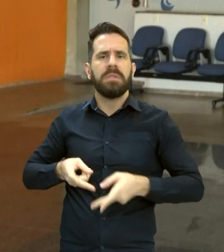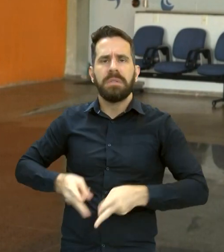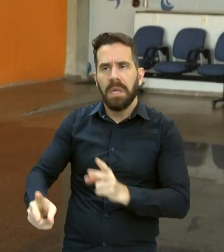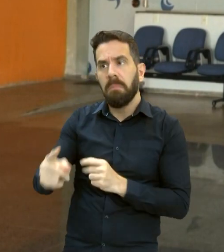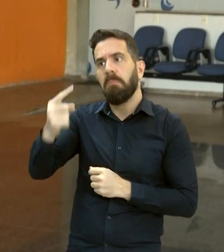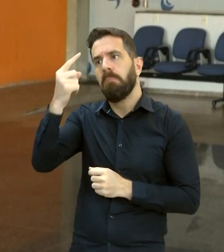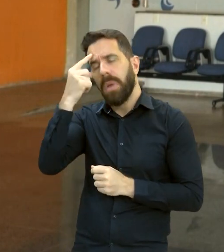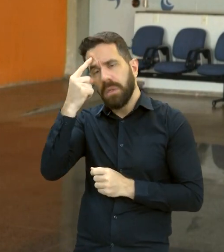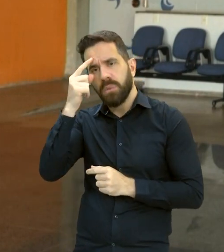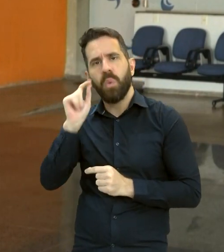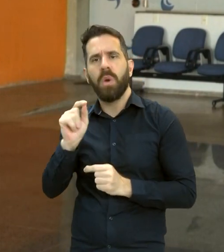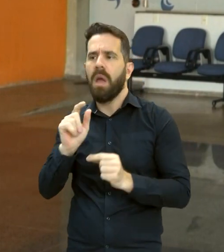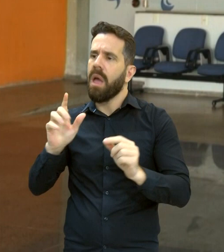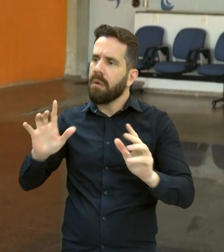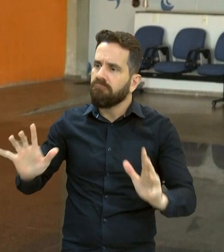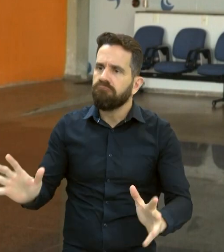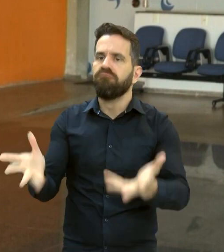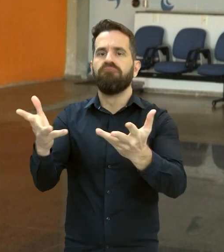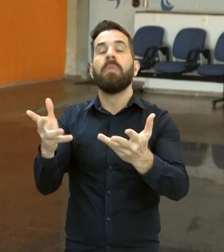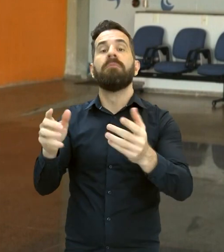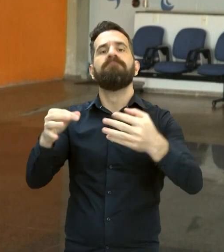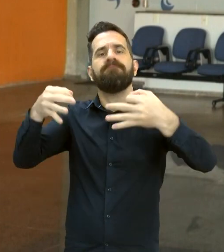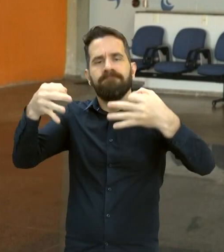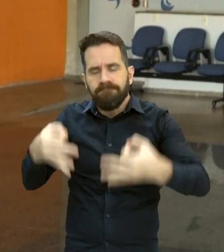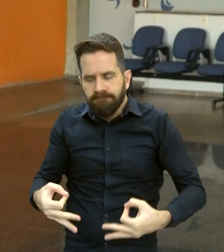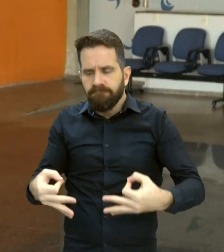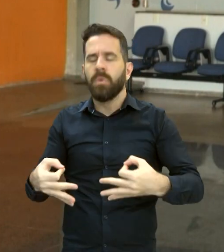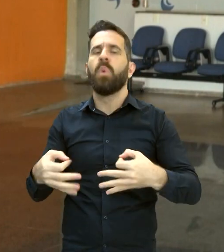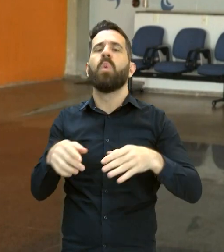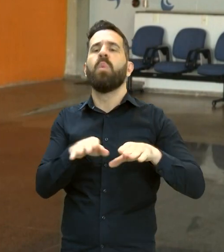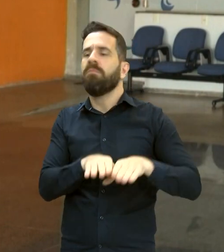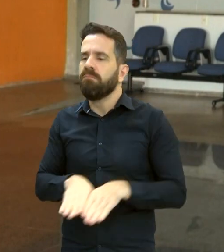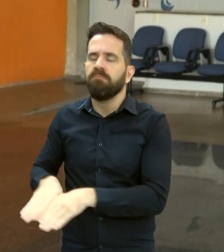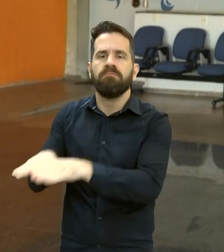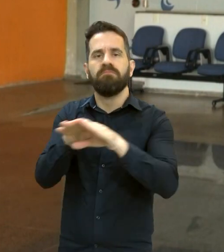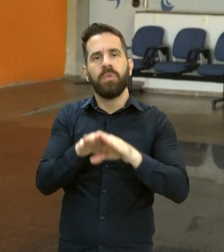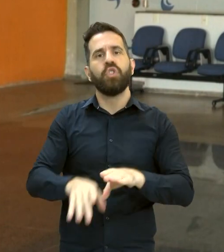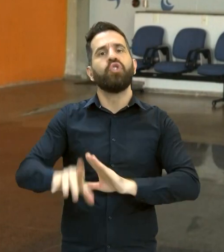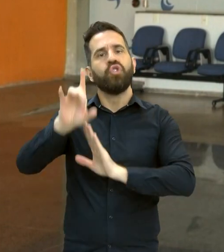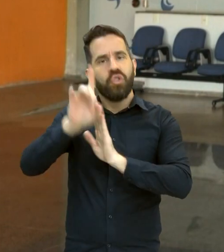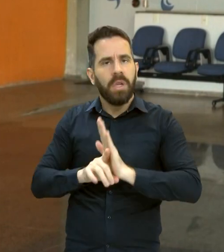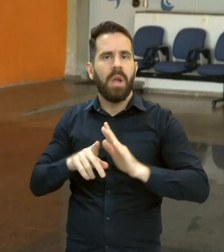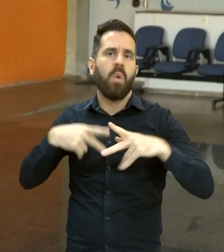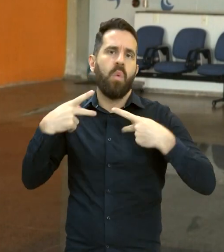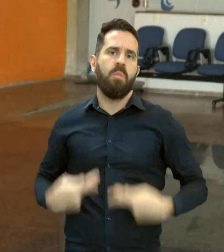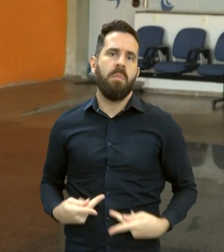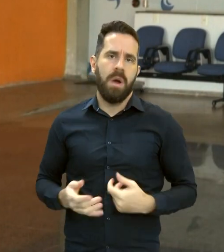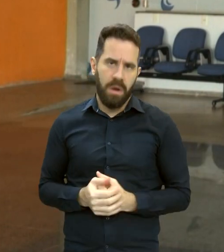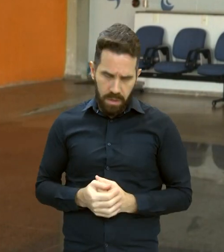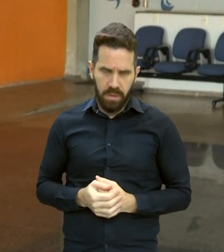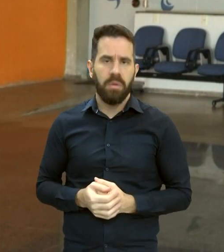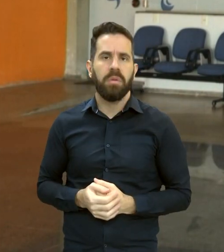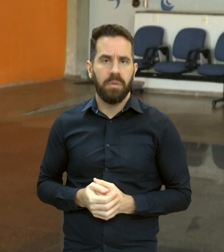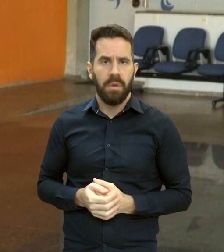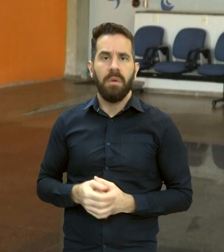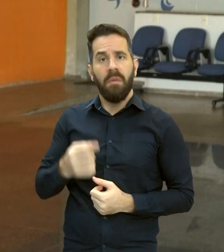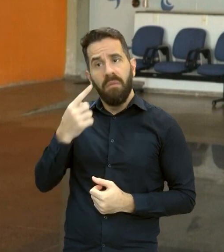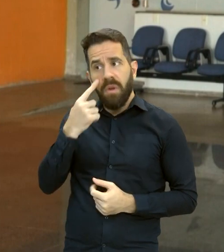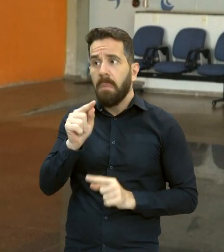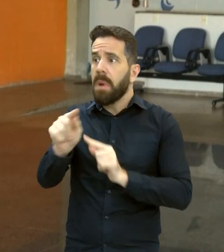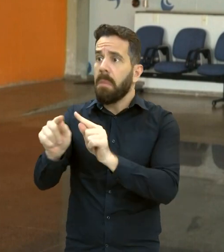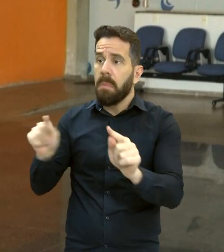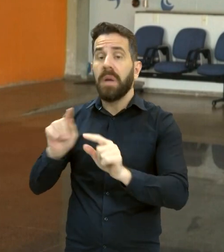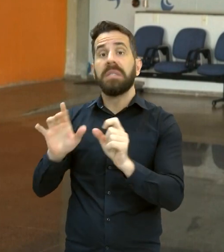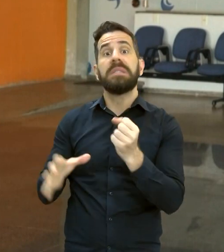promover direitos, promover direitos humanos, promover a segurança das pessoas que estão aqui